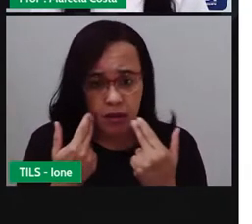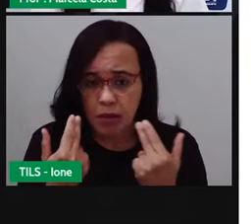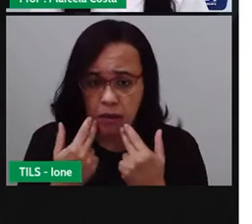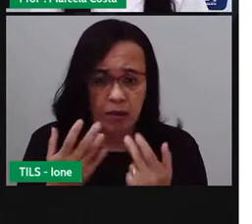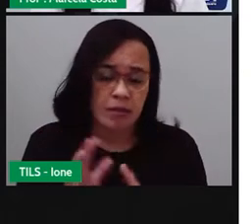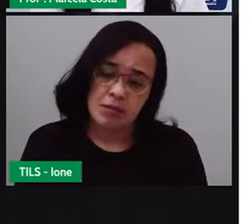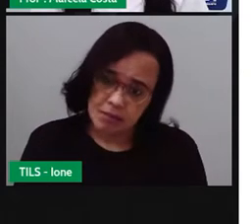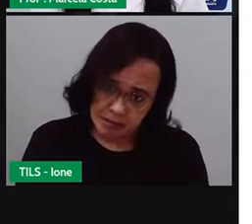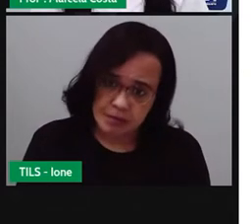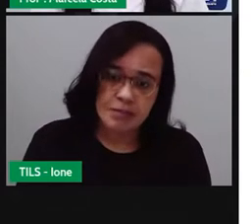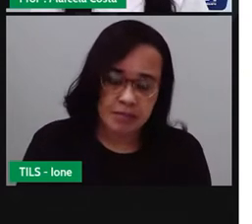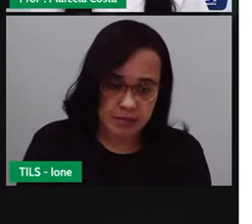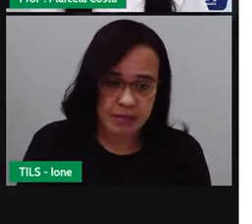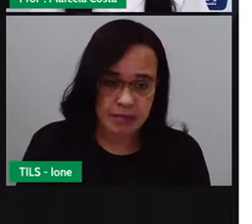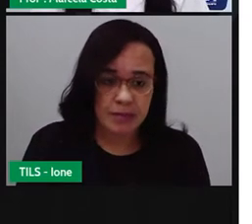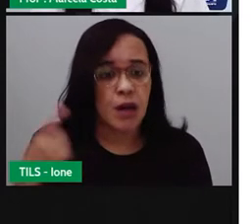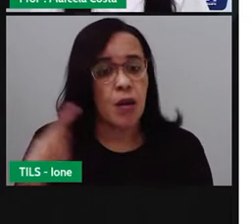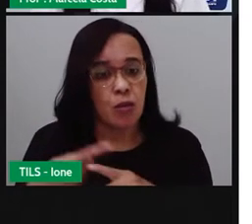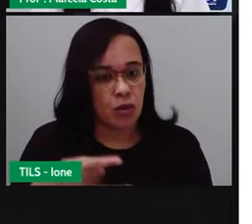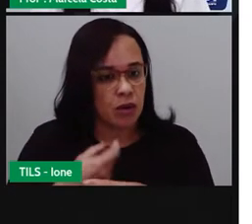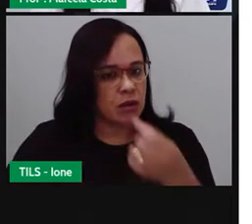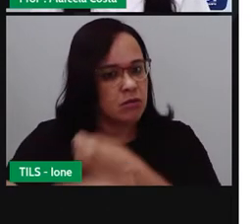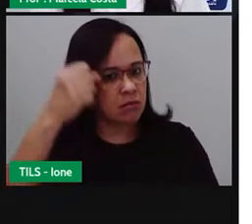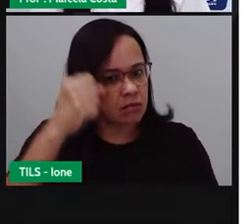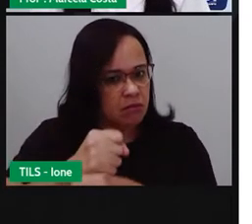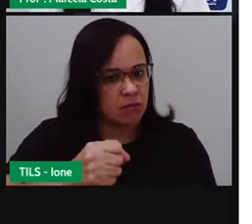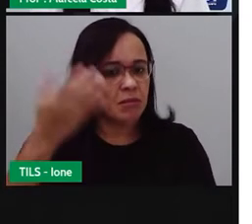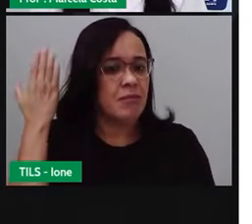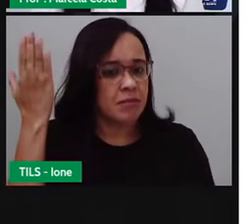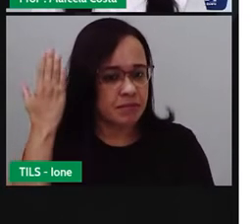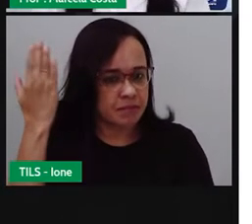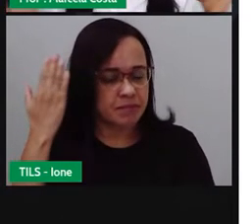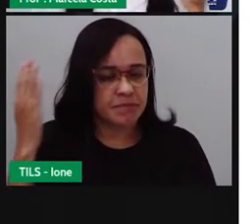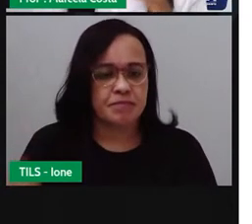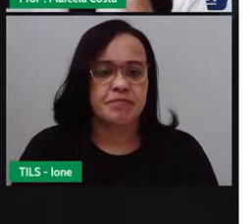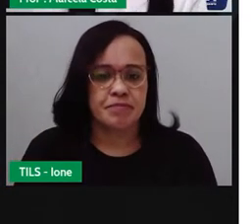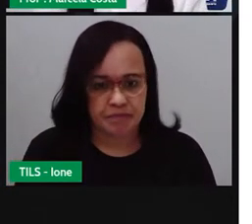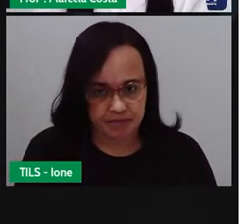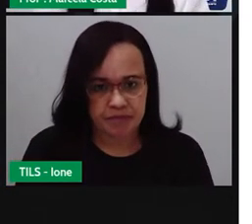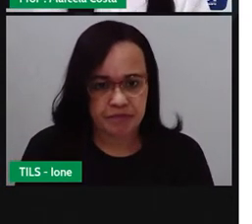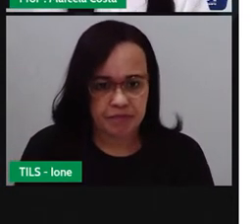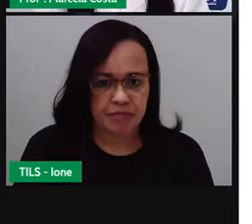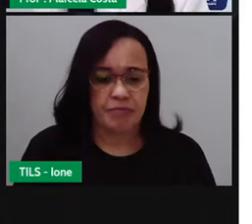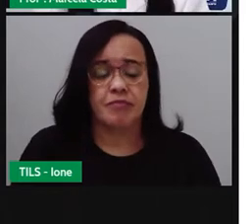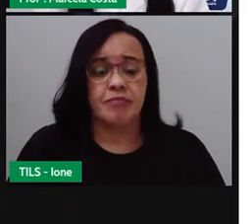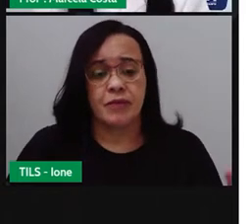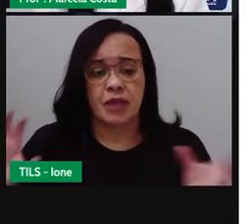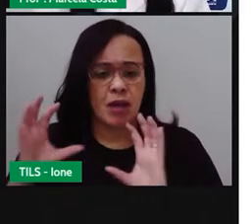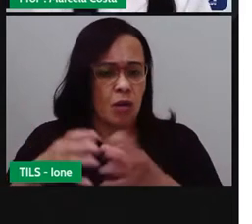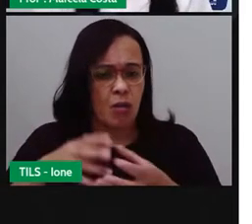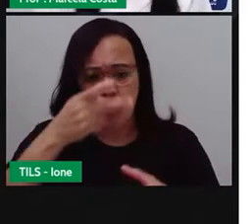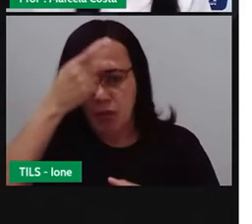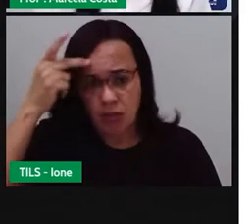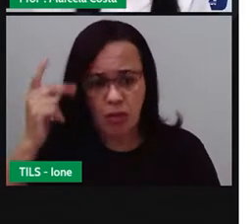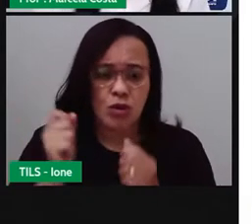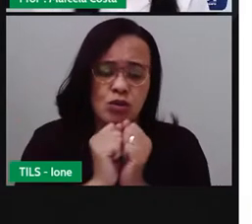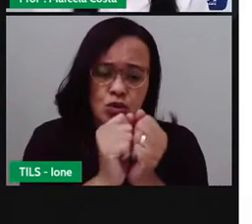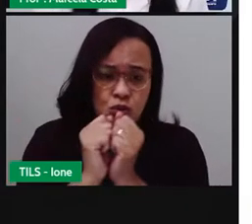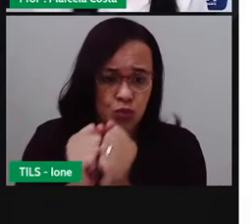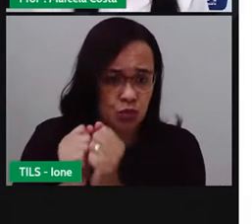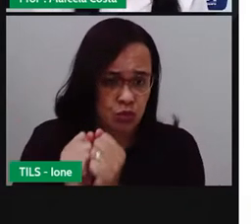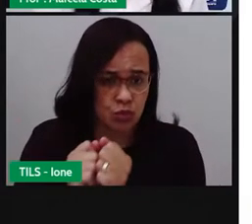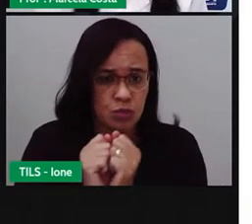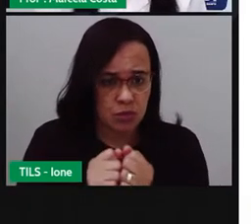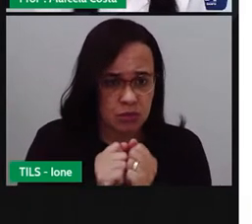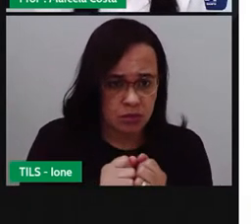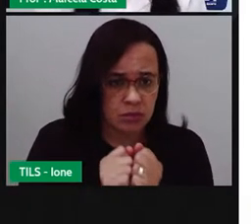que estão todas juntas ali, misturadas com outras. Algumas que estão